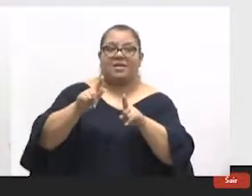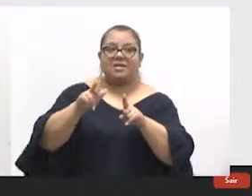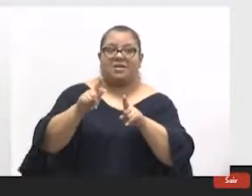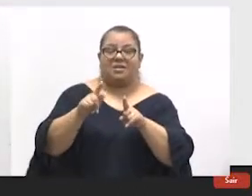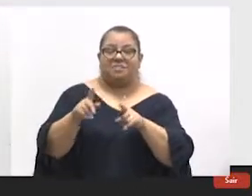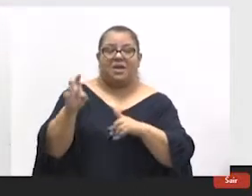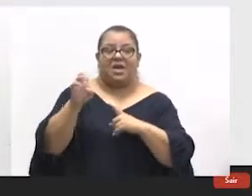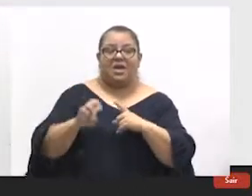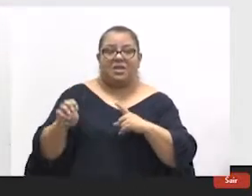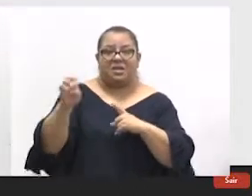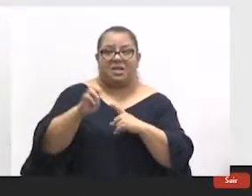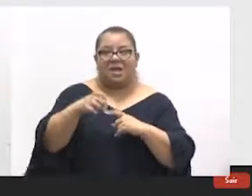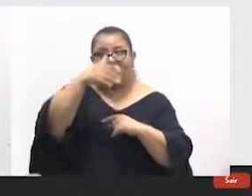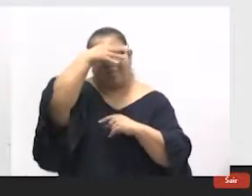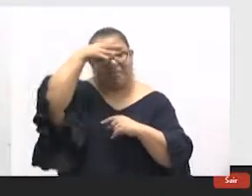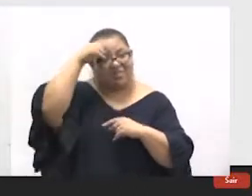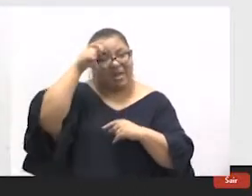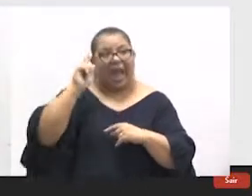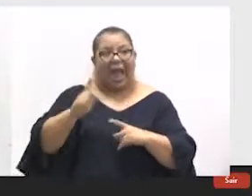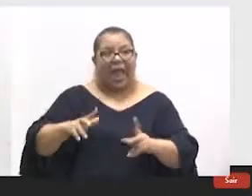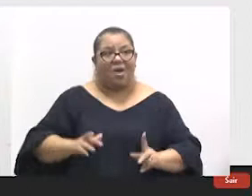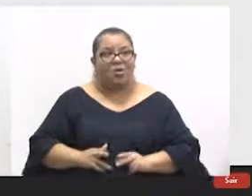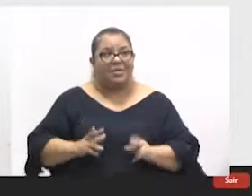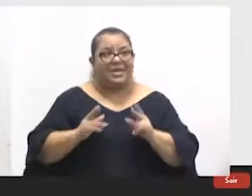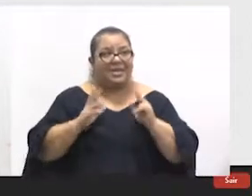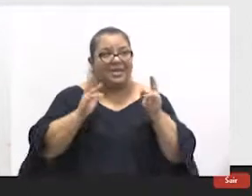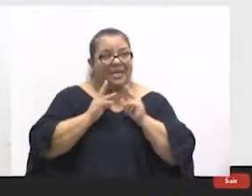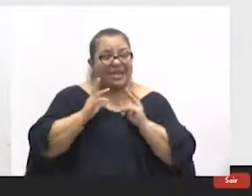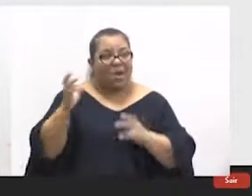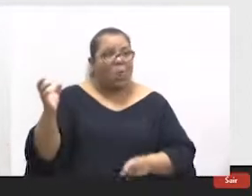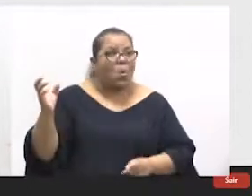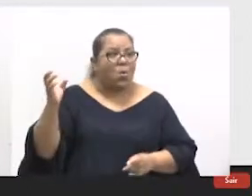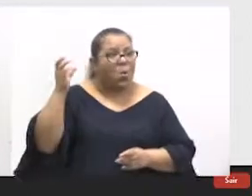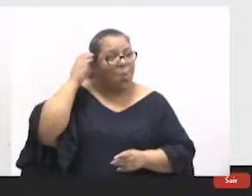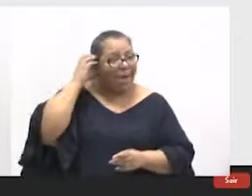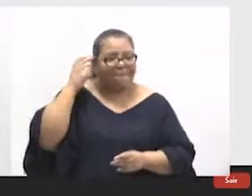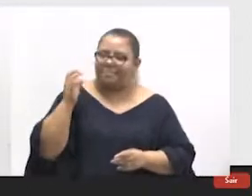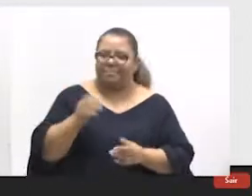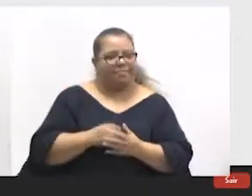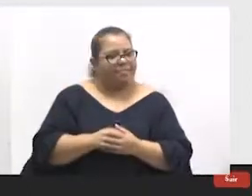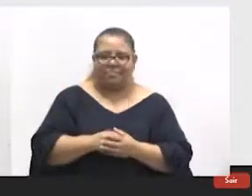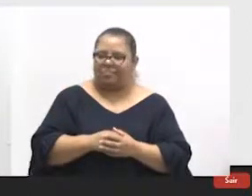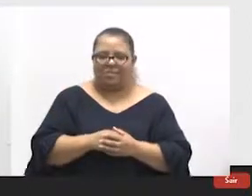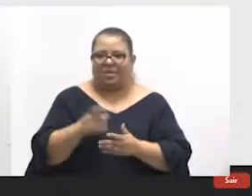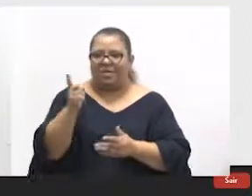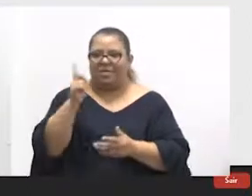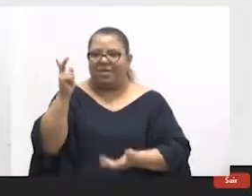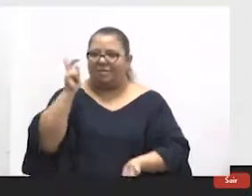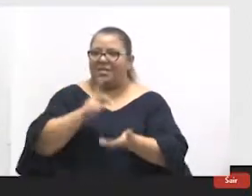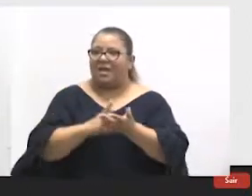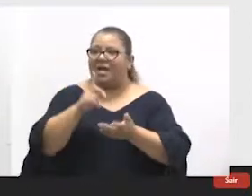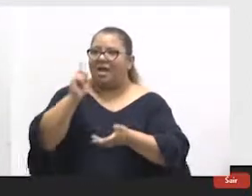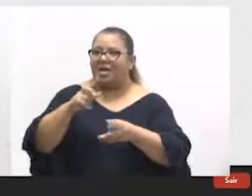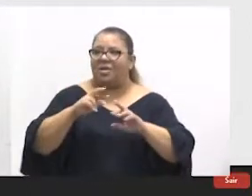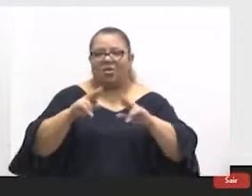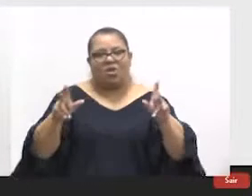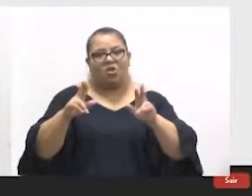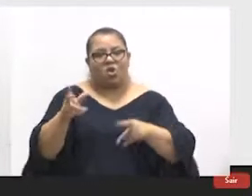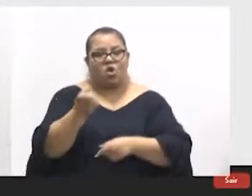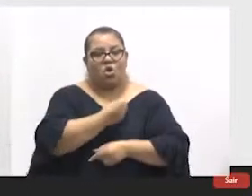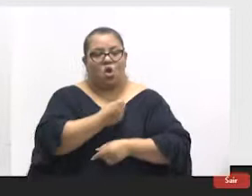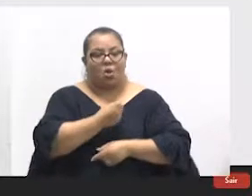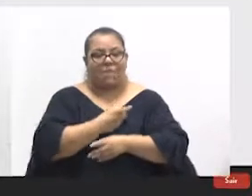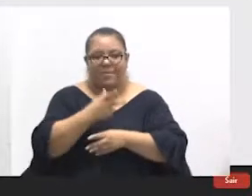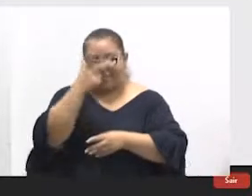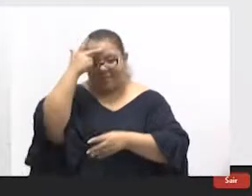E tem muita gente que acha que é o Hospital do Câncer de Cuiabá, né? E isso não é a realidade. Na verdade, o nosso número de pacientes